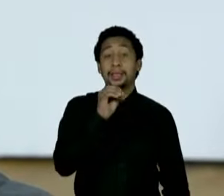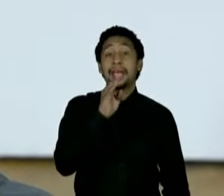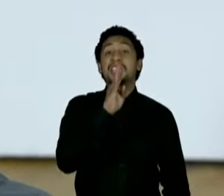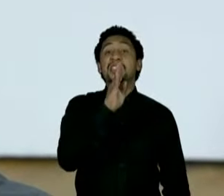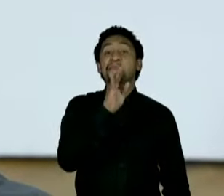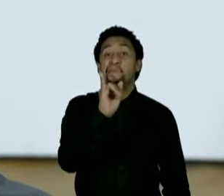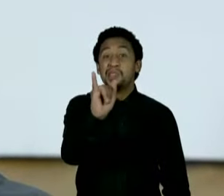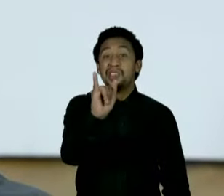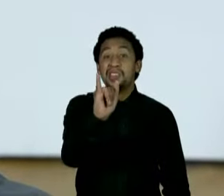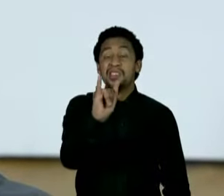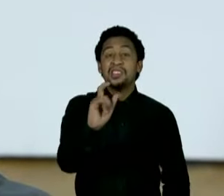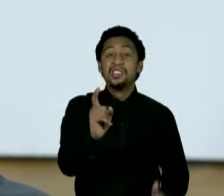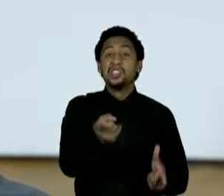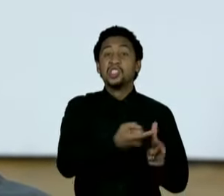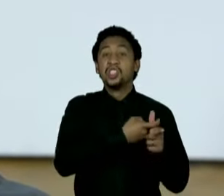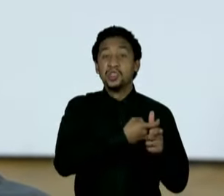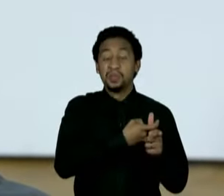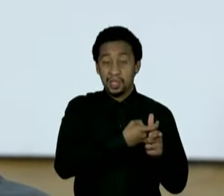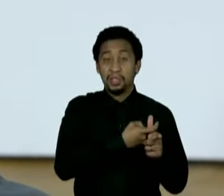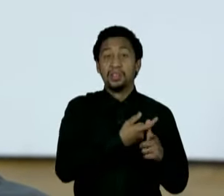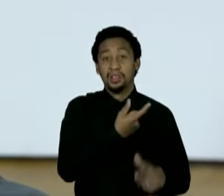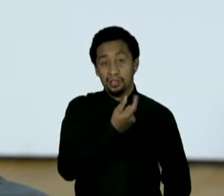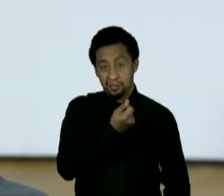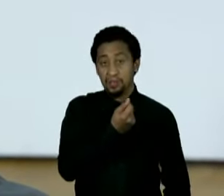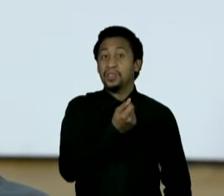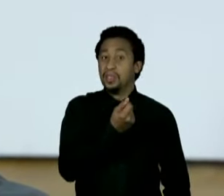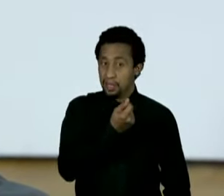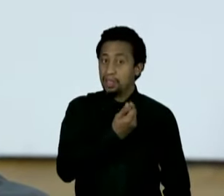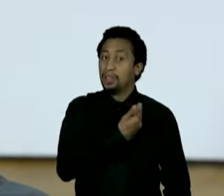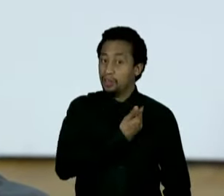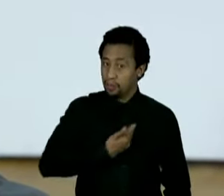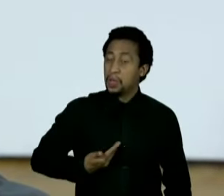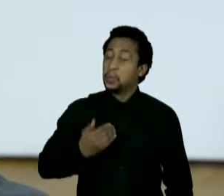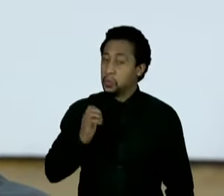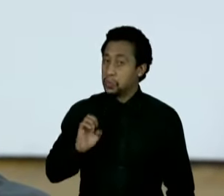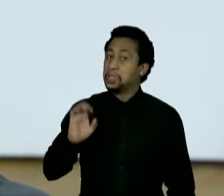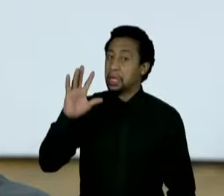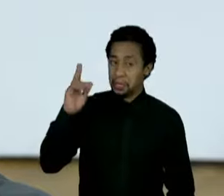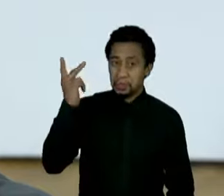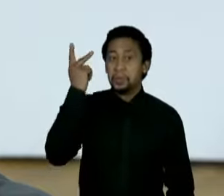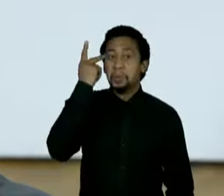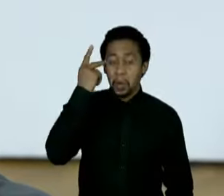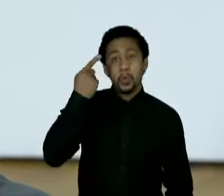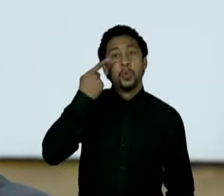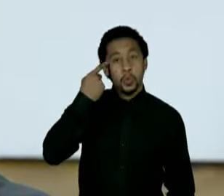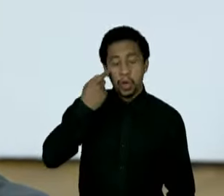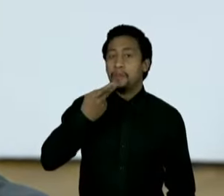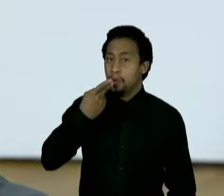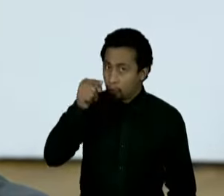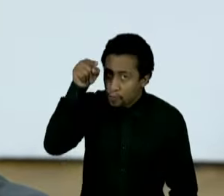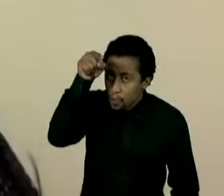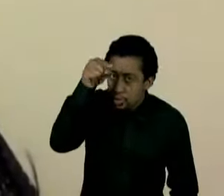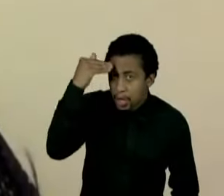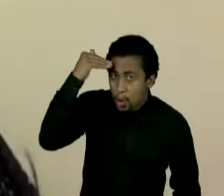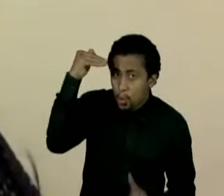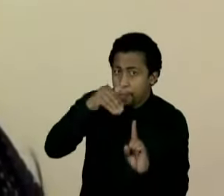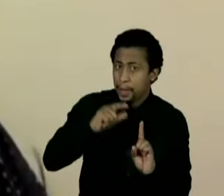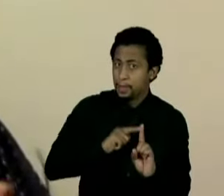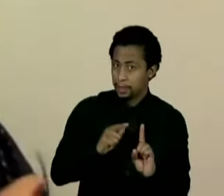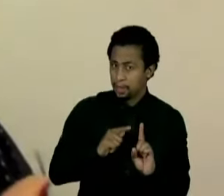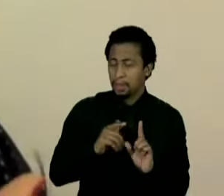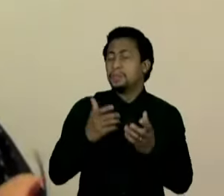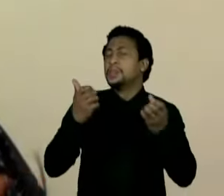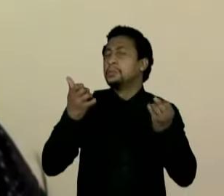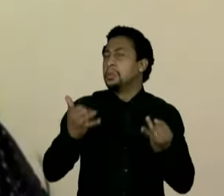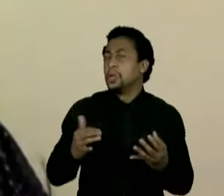reais no orçamento do Estado. E o senhor tem aí uma política tanto de valorização dos policiais, valorização do servidor.